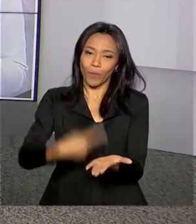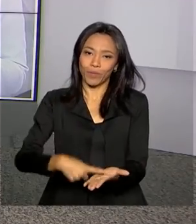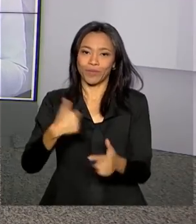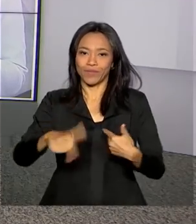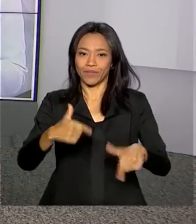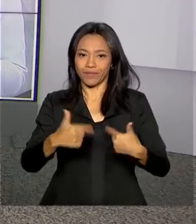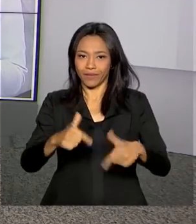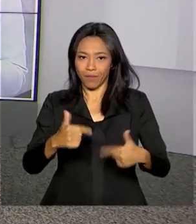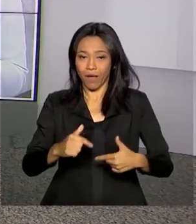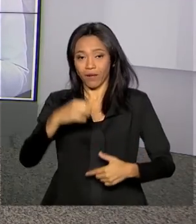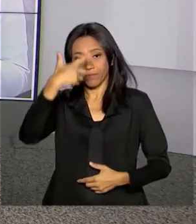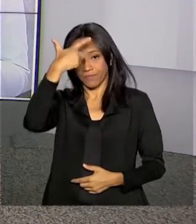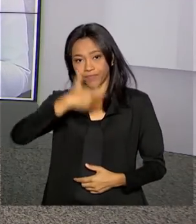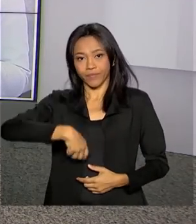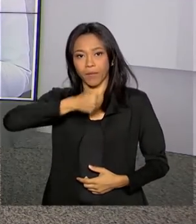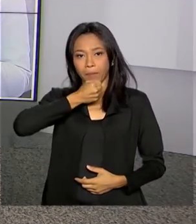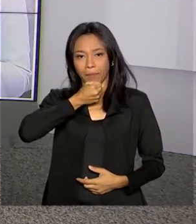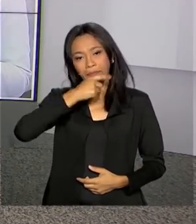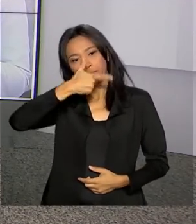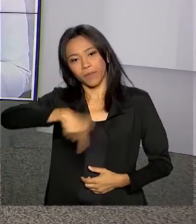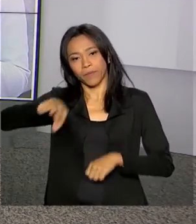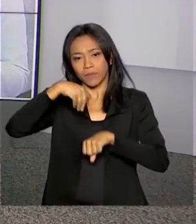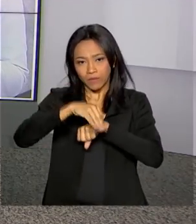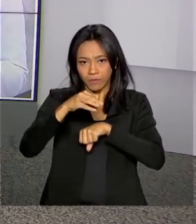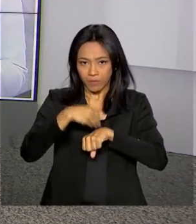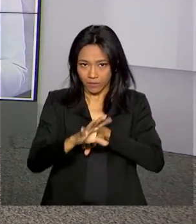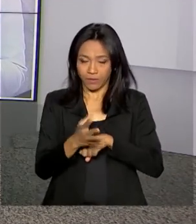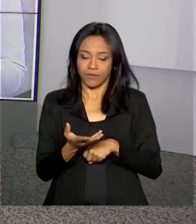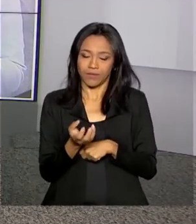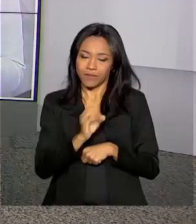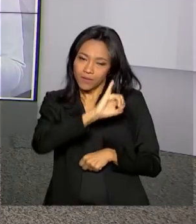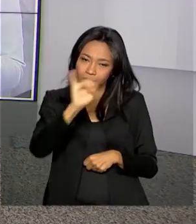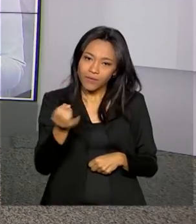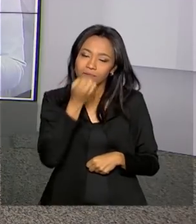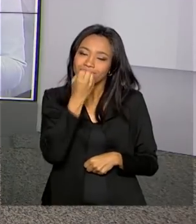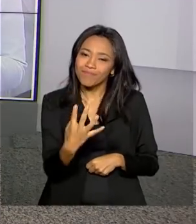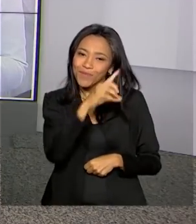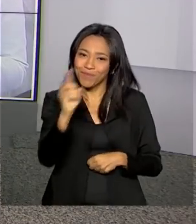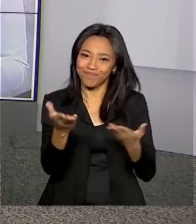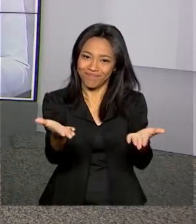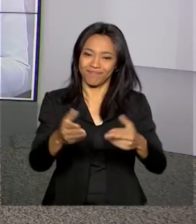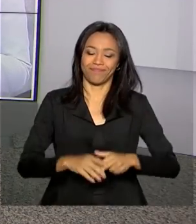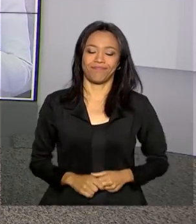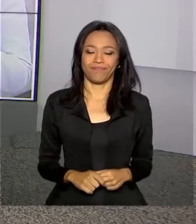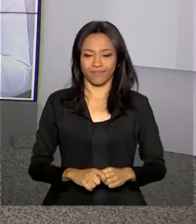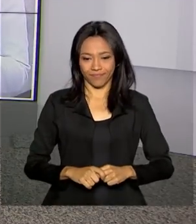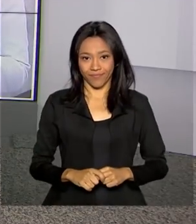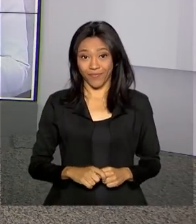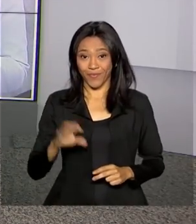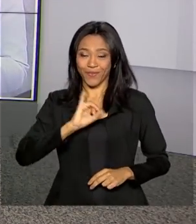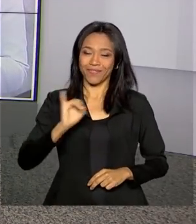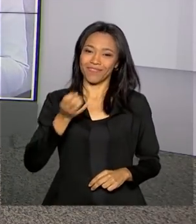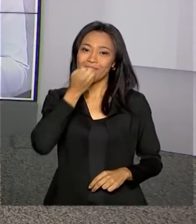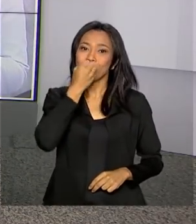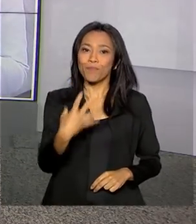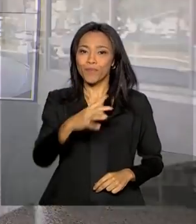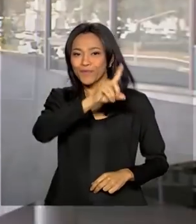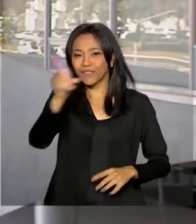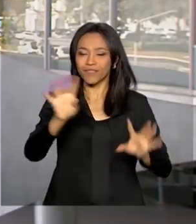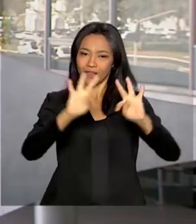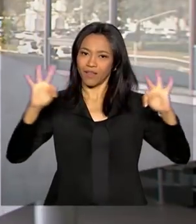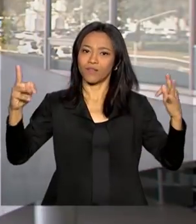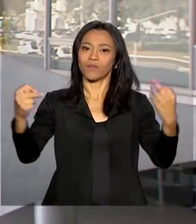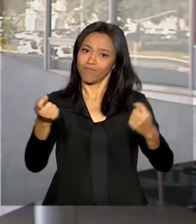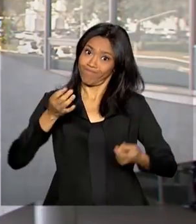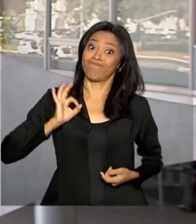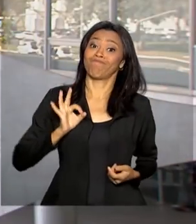Noronha, que está no Palácio do Planalto, tem outras informações para a gente. Oi, Gabriela, bom dia para você. Olá, Carla. Bom dia, um bom dia a